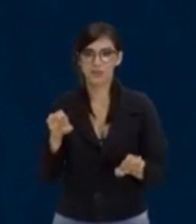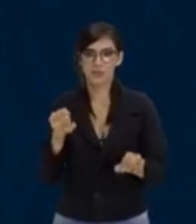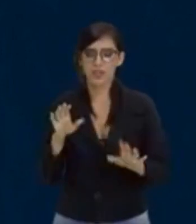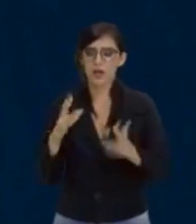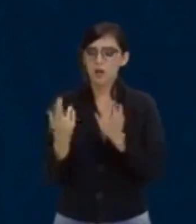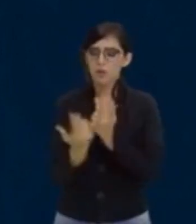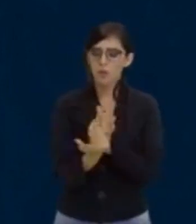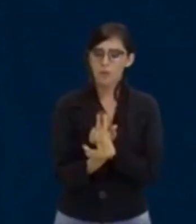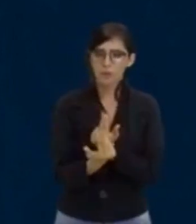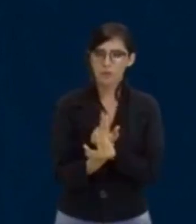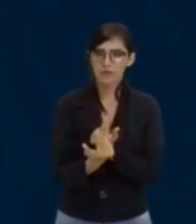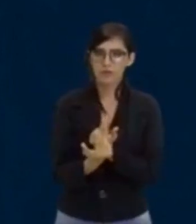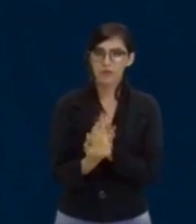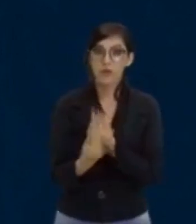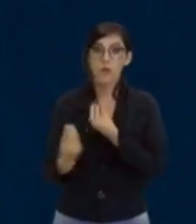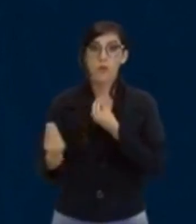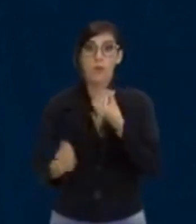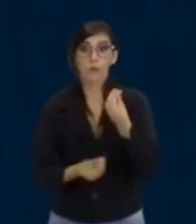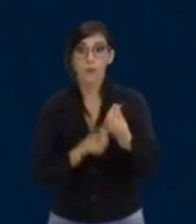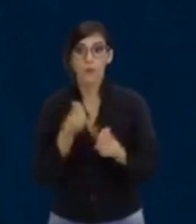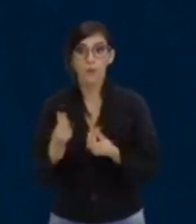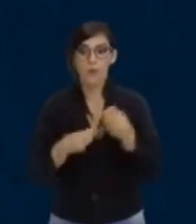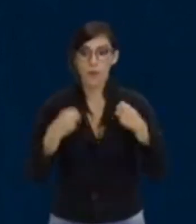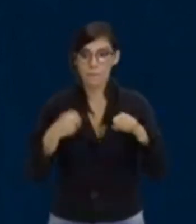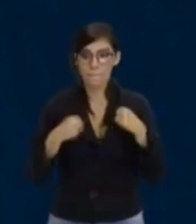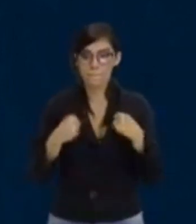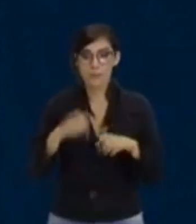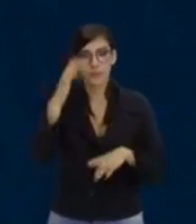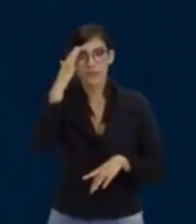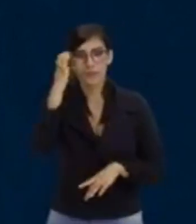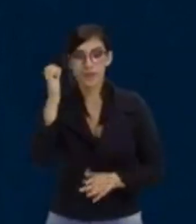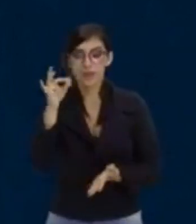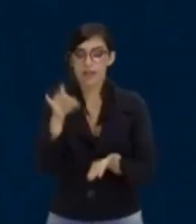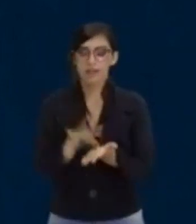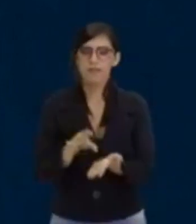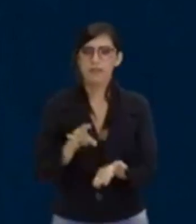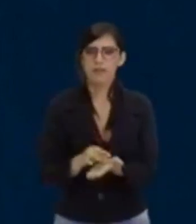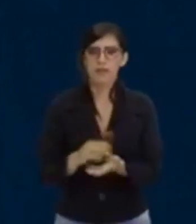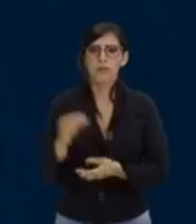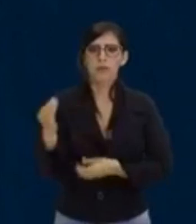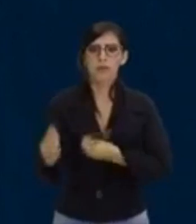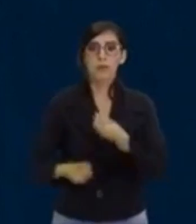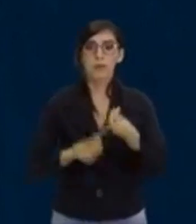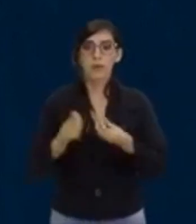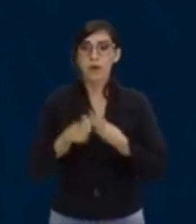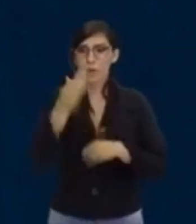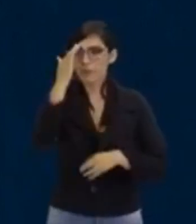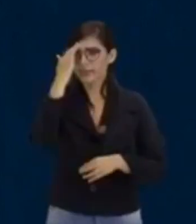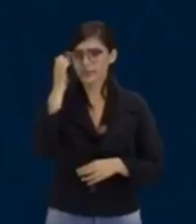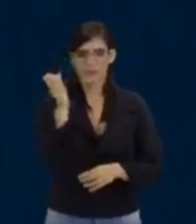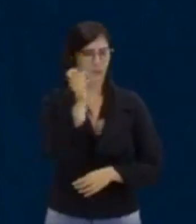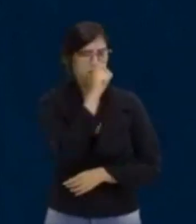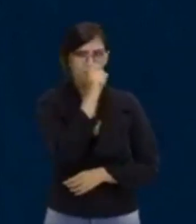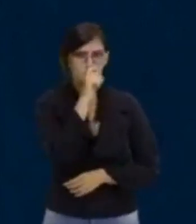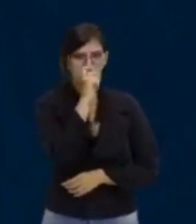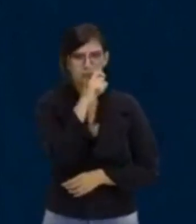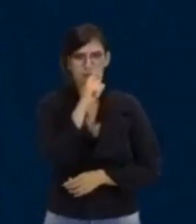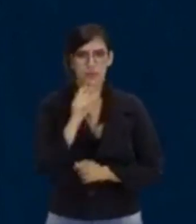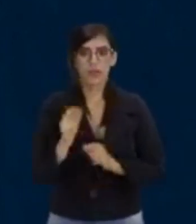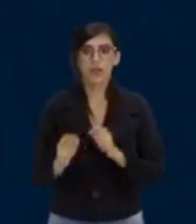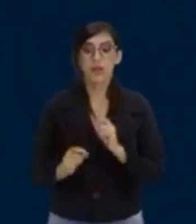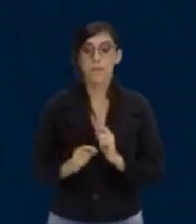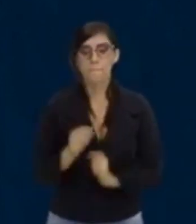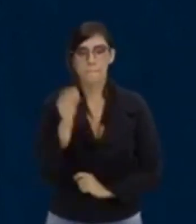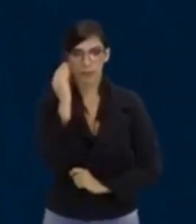Pessoal, como é que eu posso saber se uma equação é verdadeira? Como é que eu sei que ela não está mentindo para mim? Observe o seguinte, eu vou pegar um